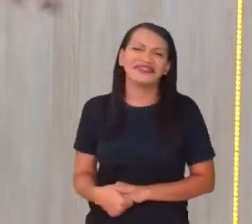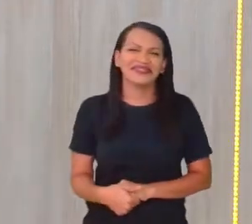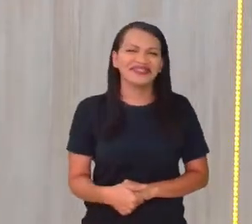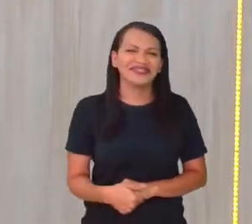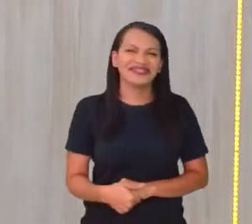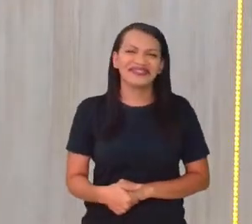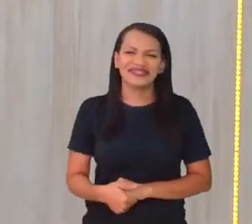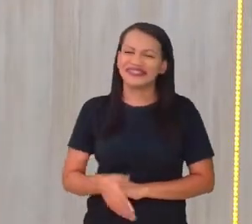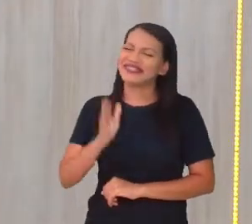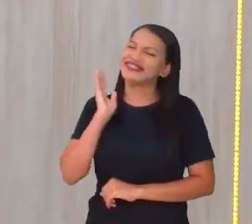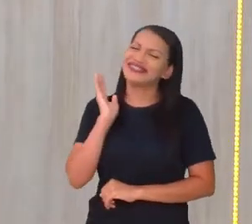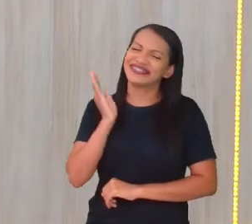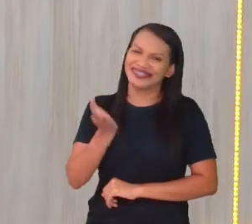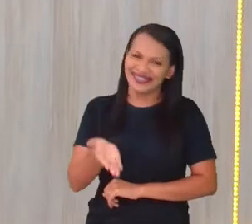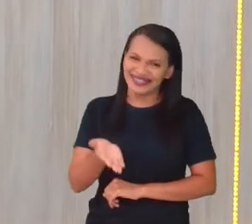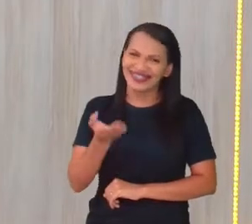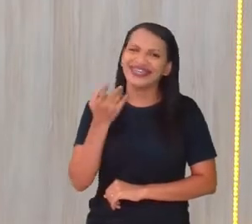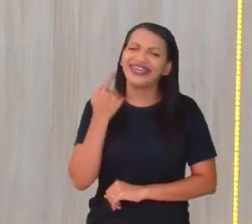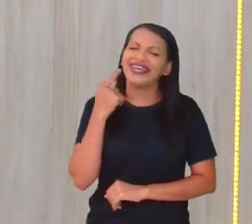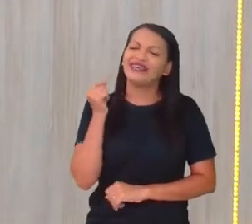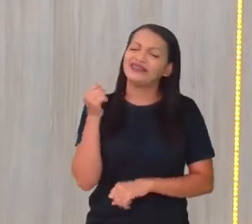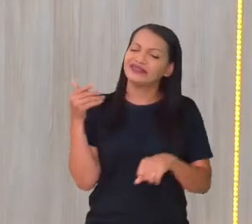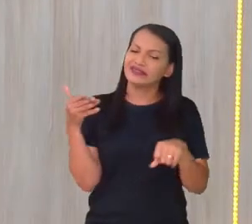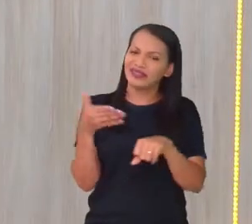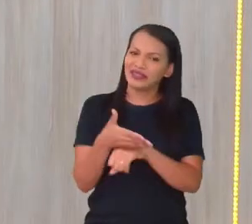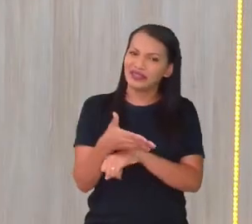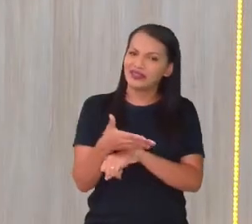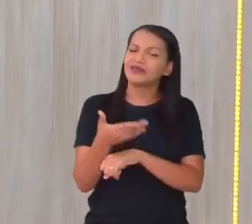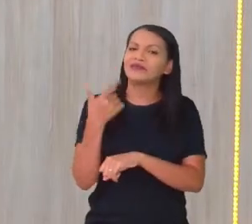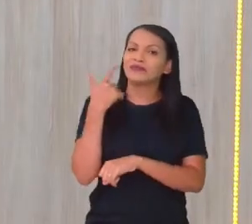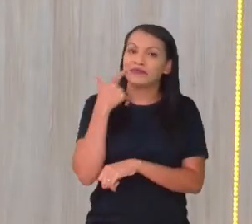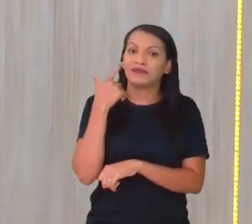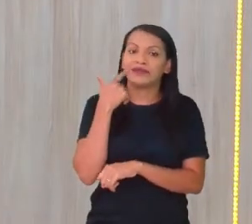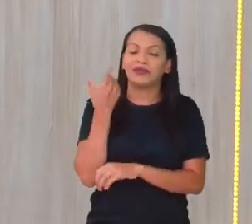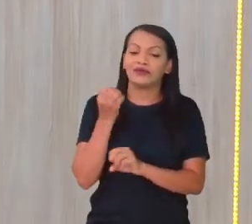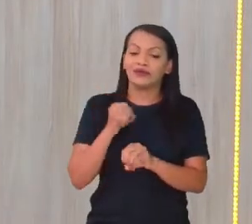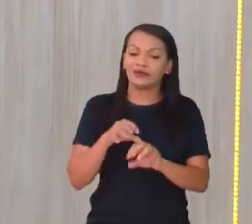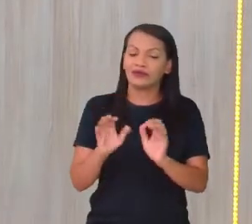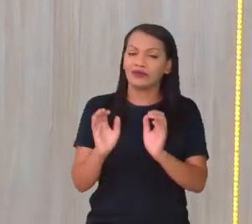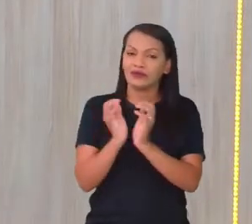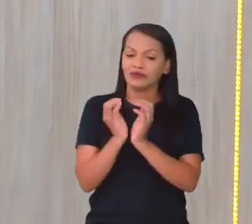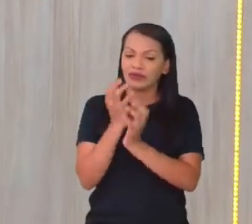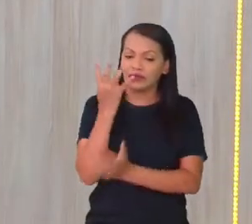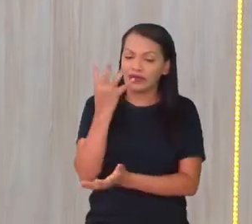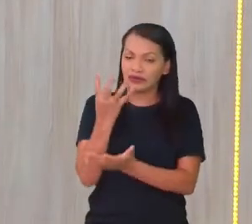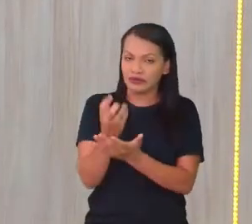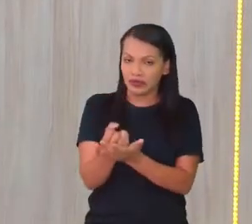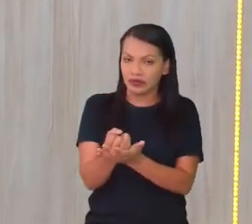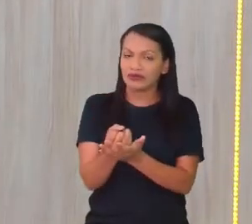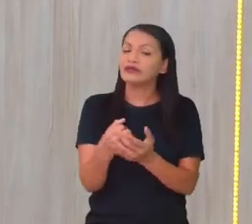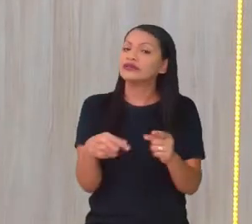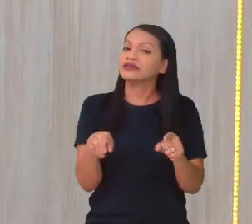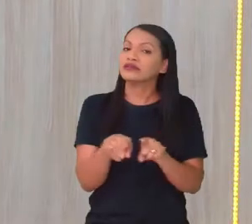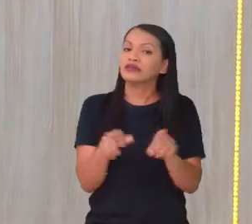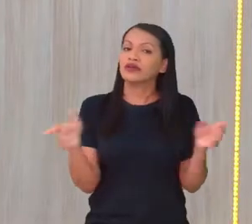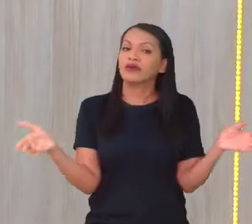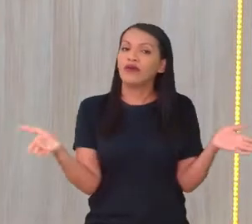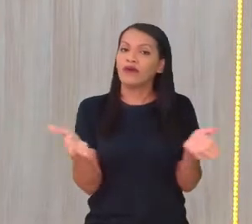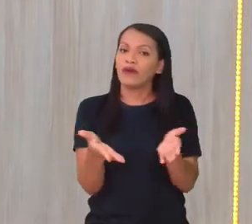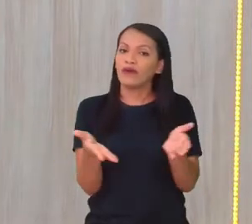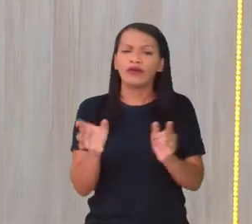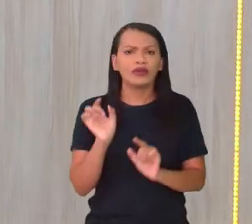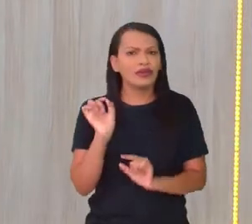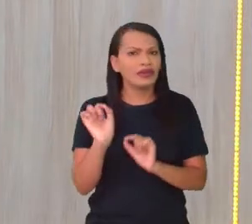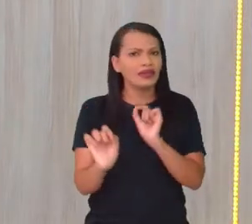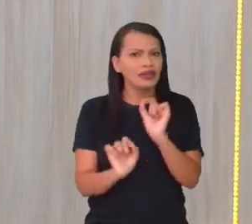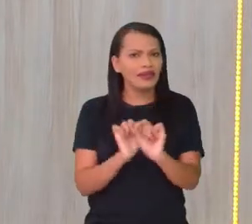já joga você diretamente na página pra baixar o Educa Recife. E hoje, quem